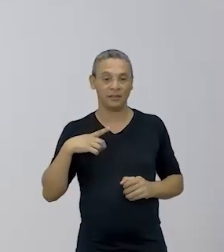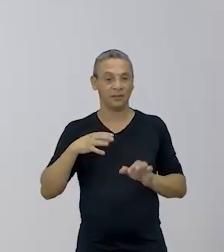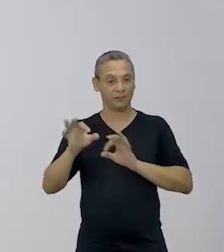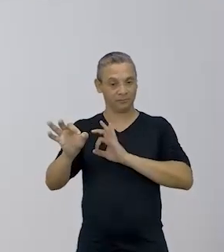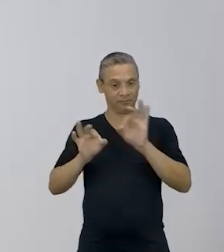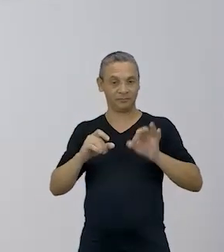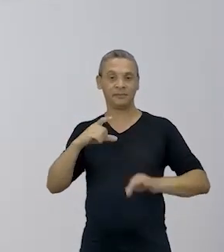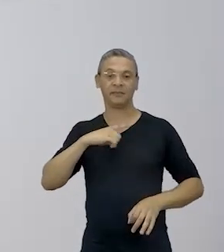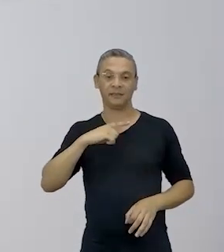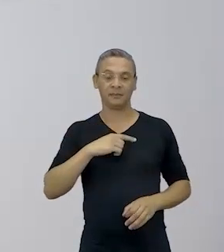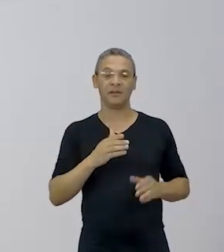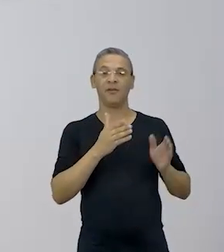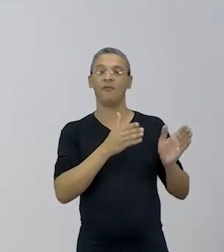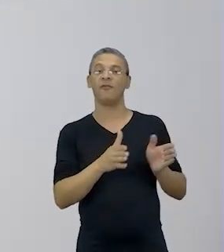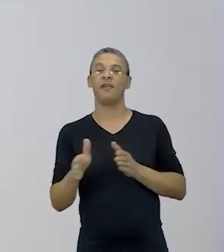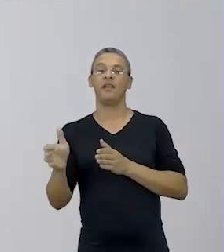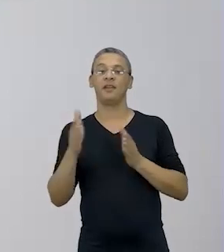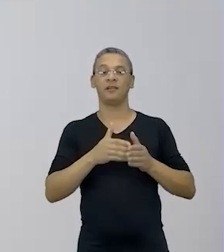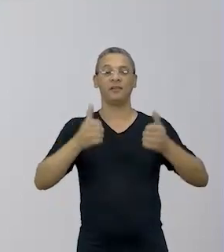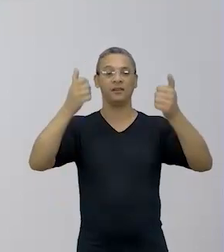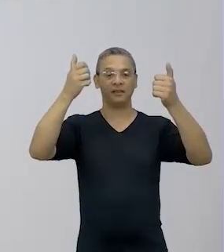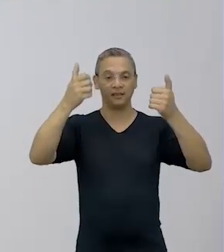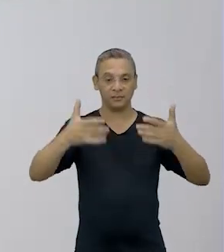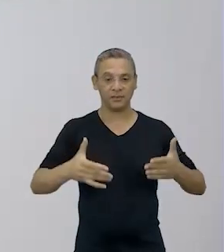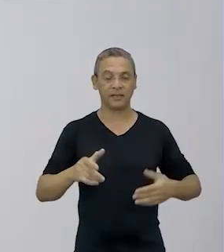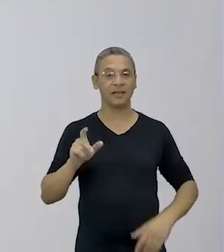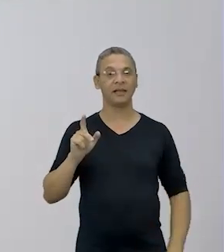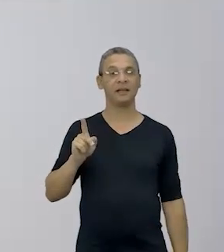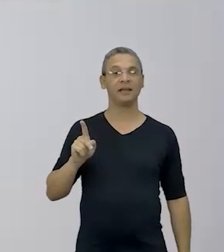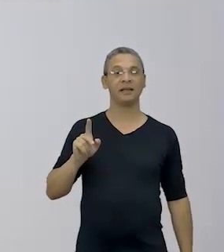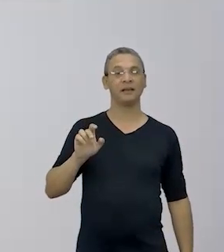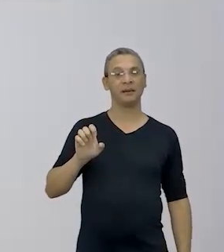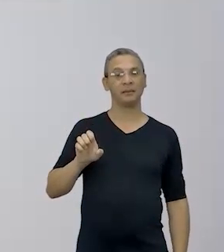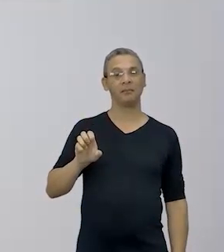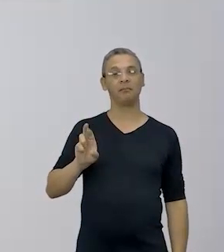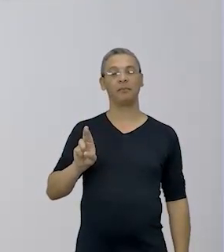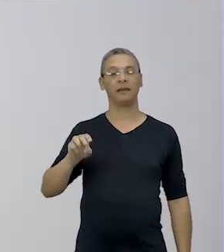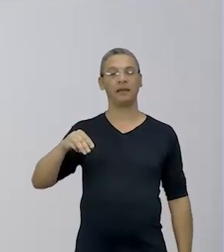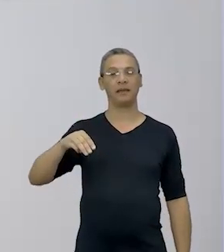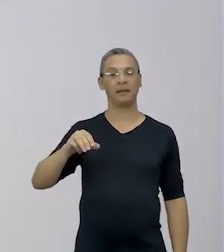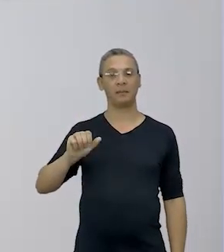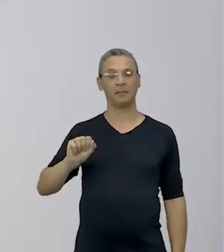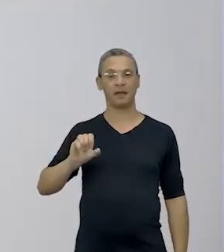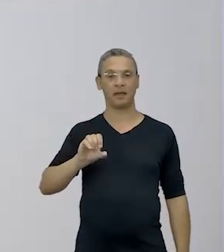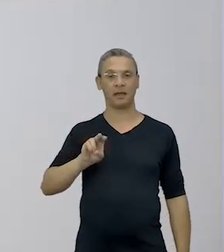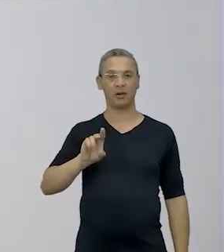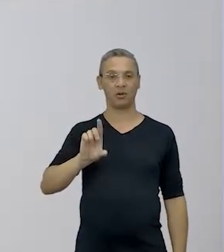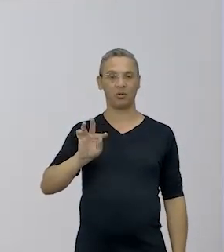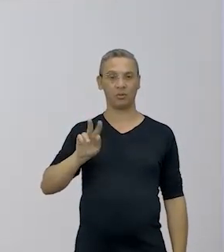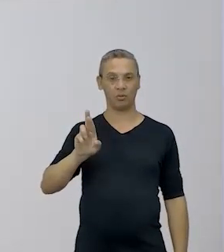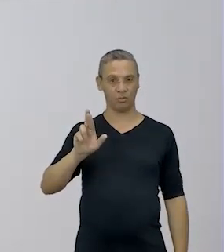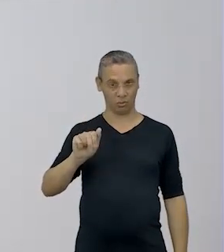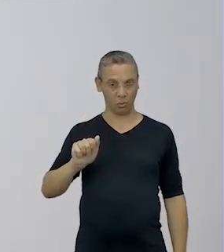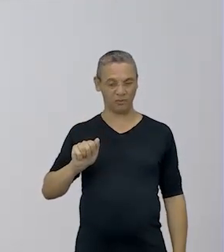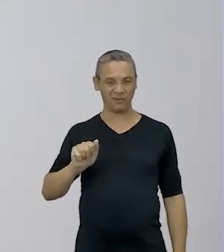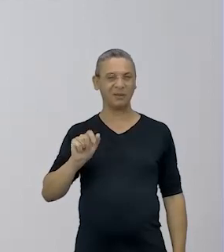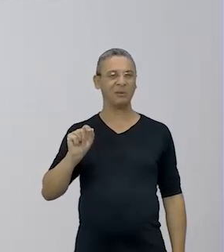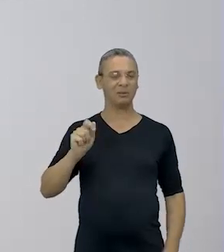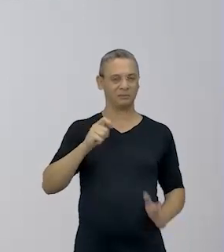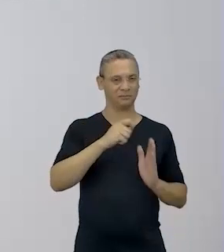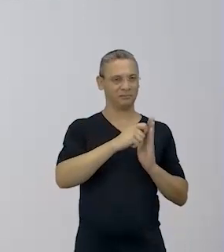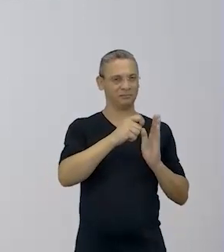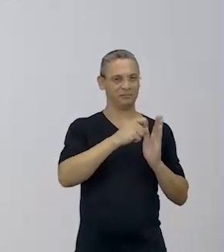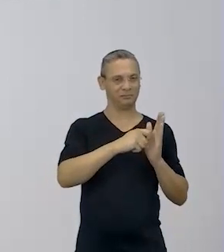também, Janaína, um vídeo falando sobre permacultura. Não sei se o pessoal já ouviu falar sobre permacultura. Anota aí no seu diário de bordo,